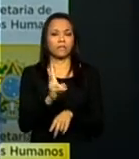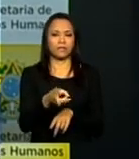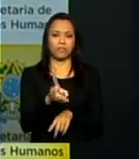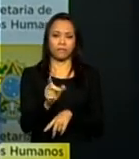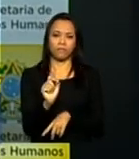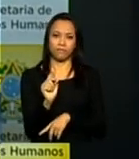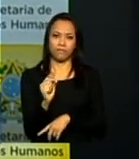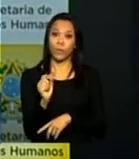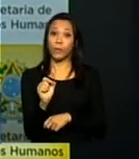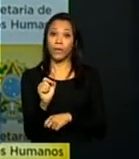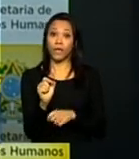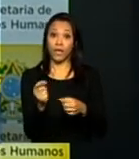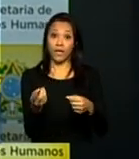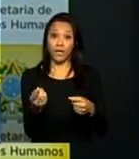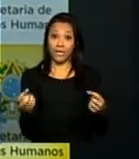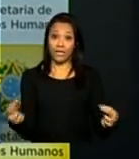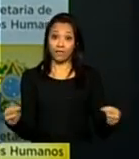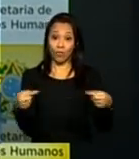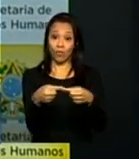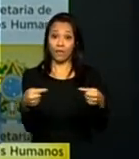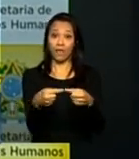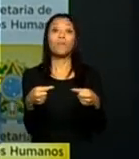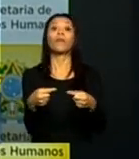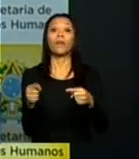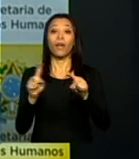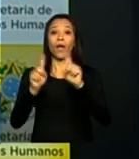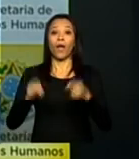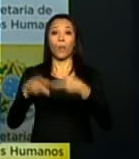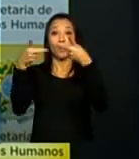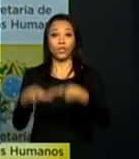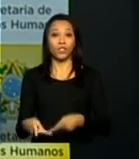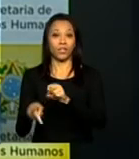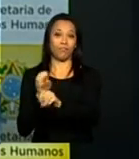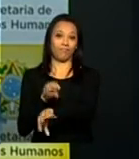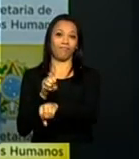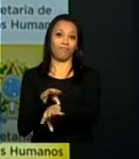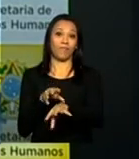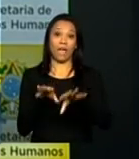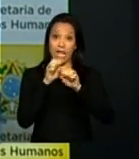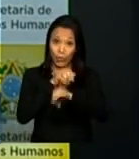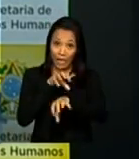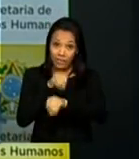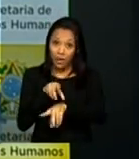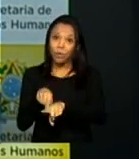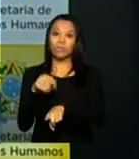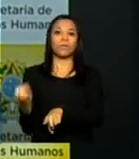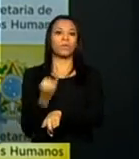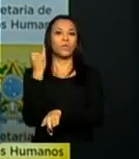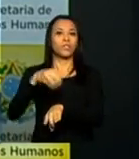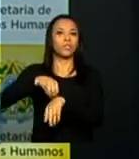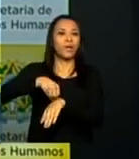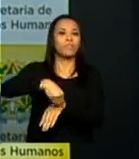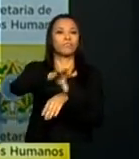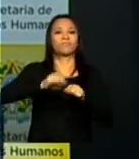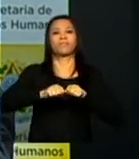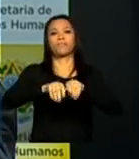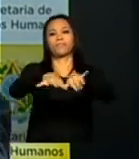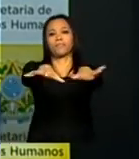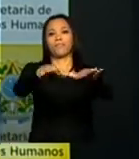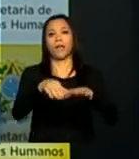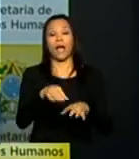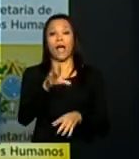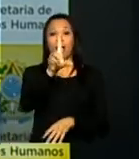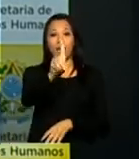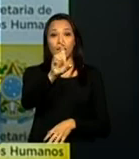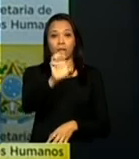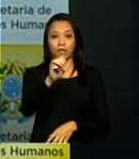diretamente a um projeto educacional, porque a educação exerce um papel importante na democracia. Na verdade, a